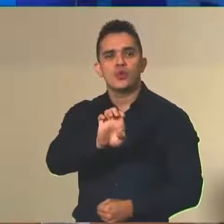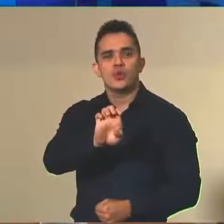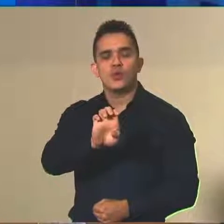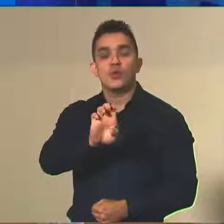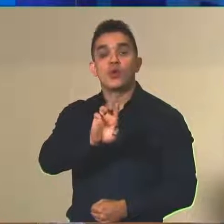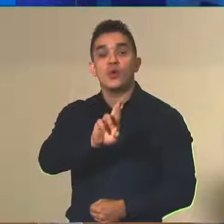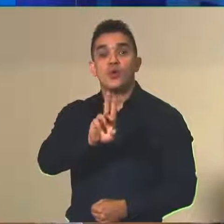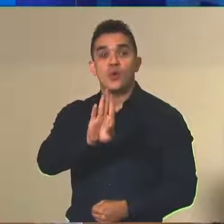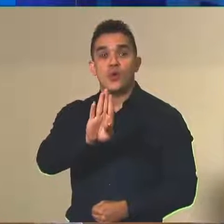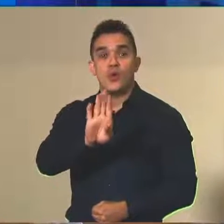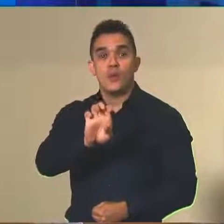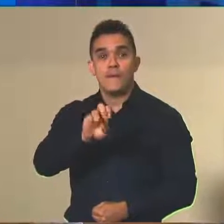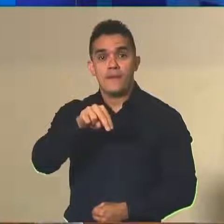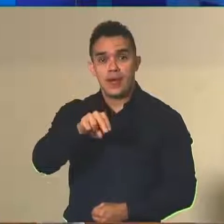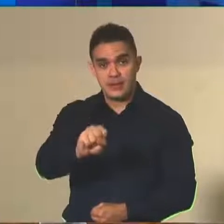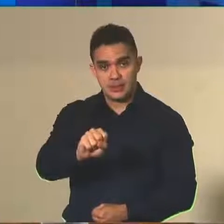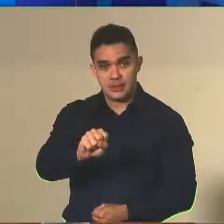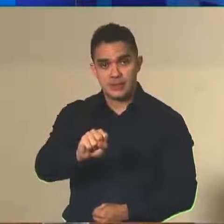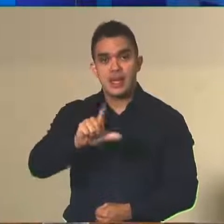Júnior.